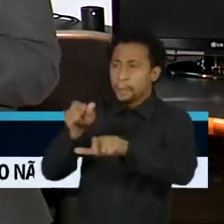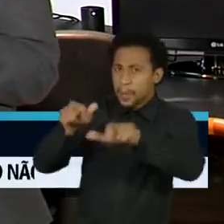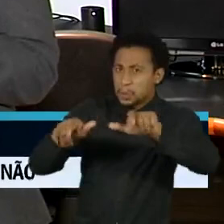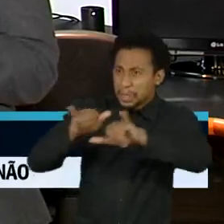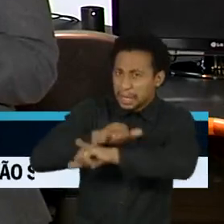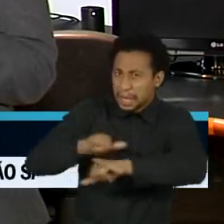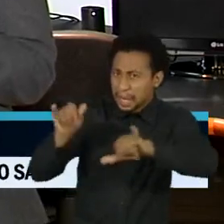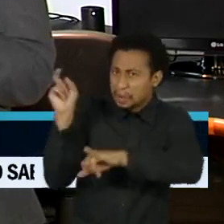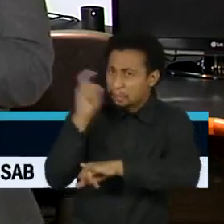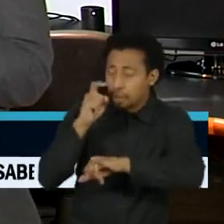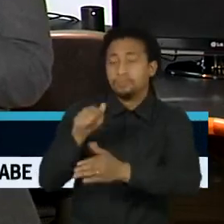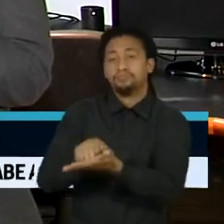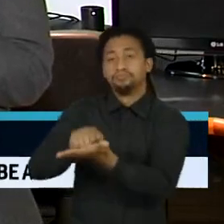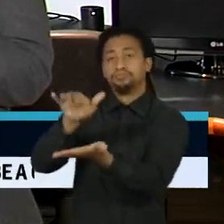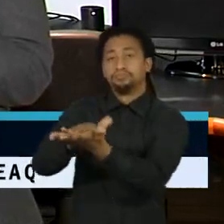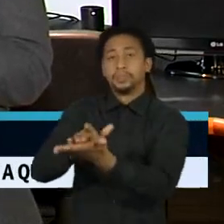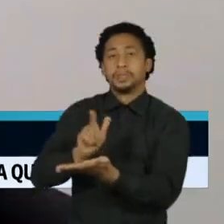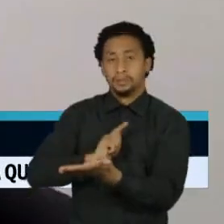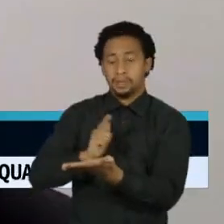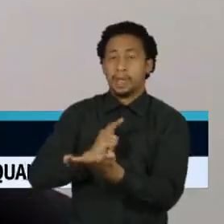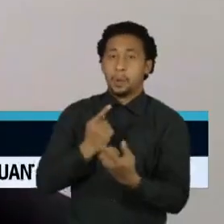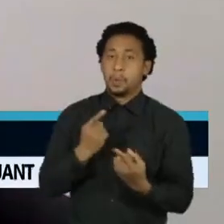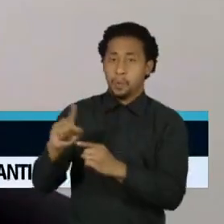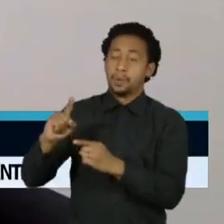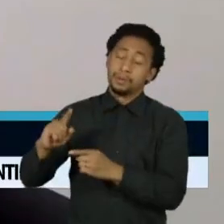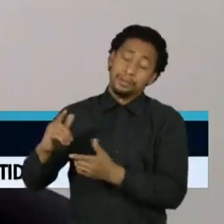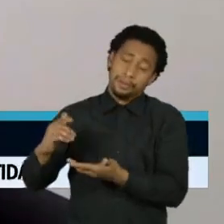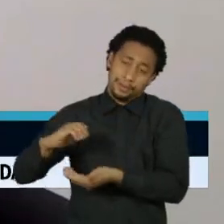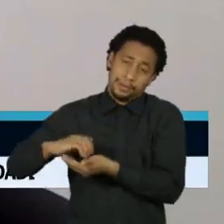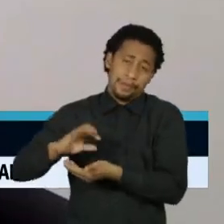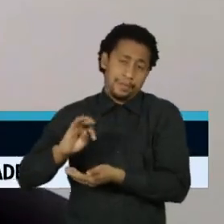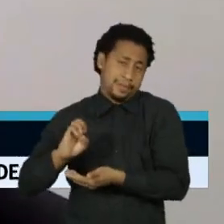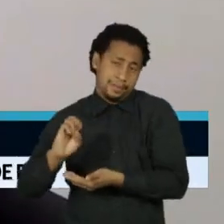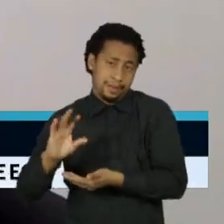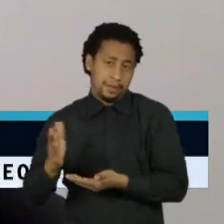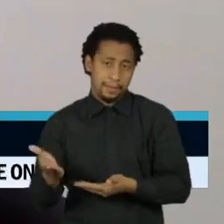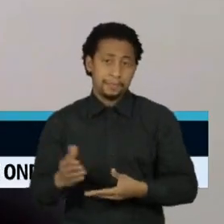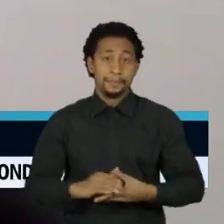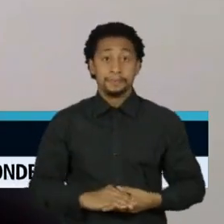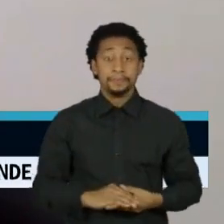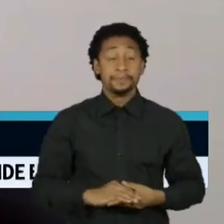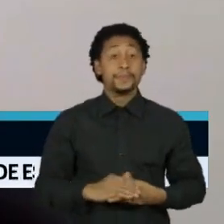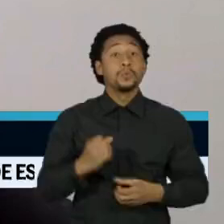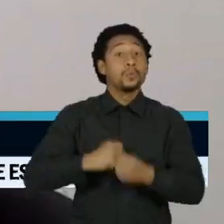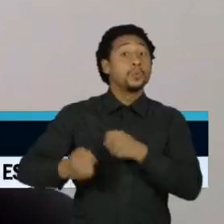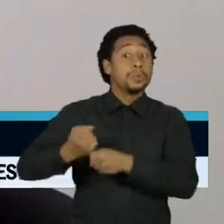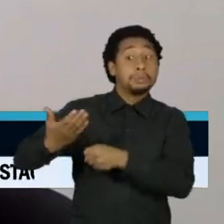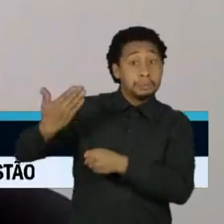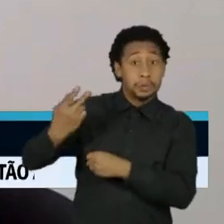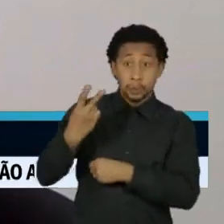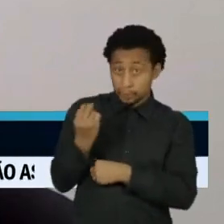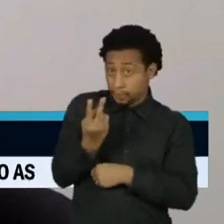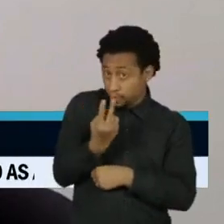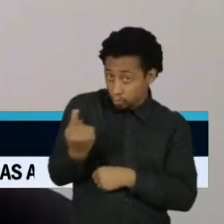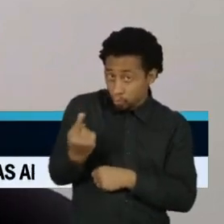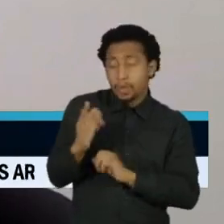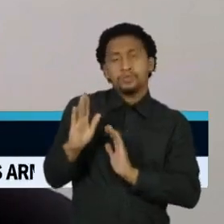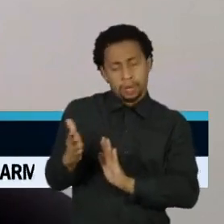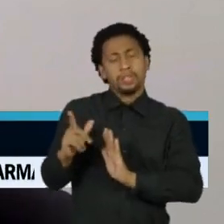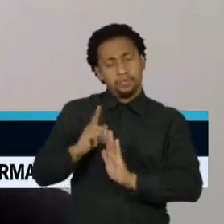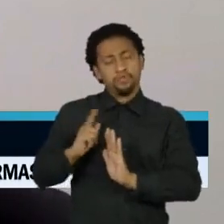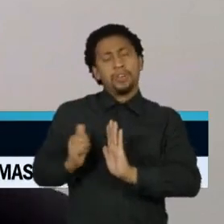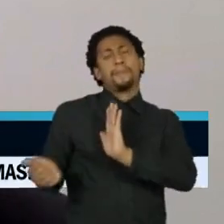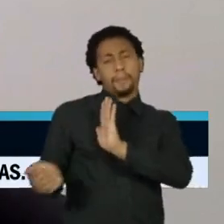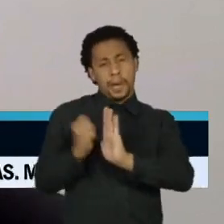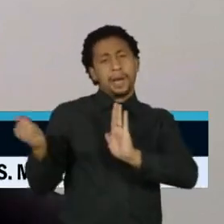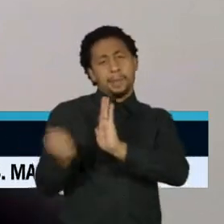falsas que envolvem o judiciário. Lá no começo de abril você já vê uma movimentação bastante grande de limpeza desses vídeos